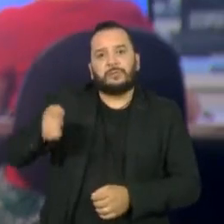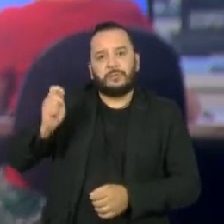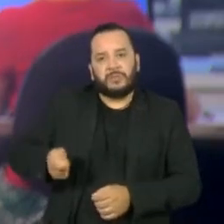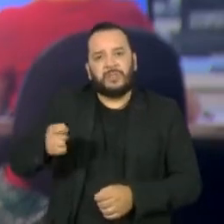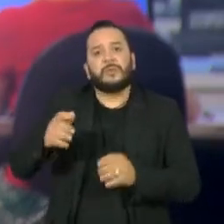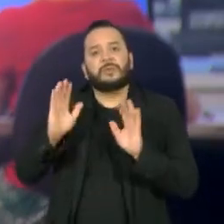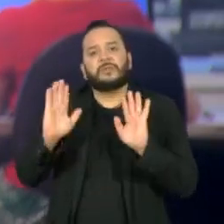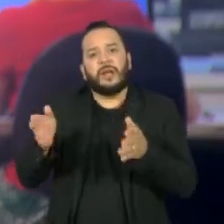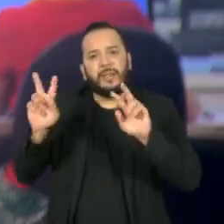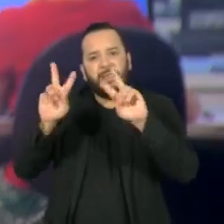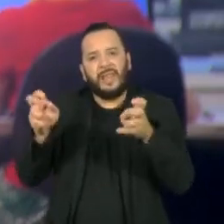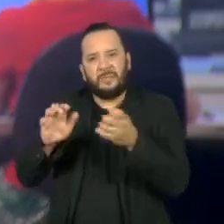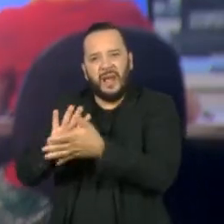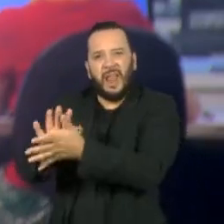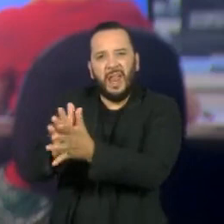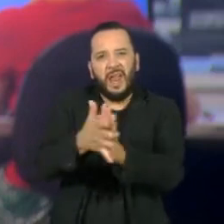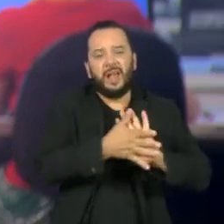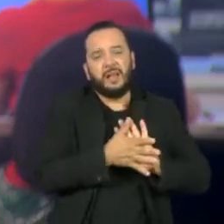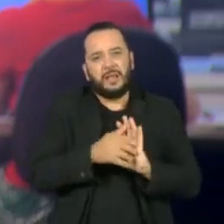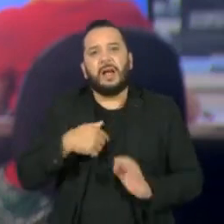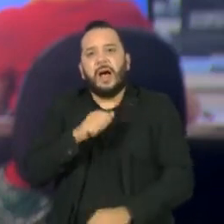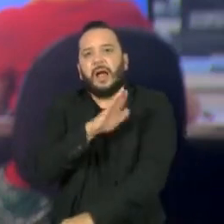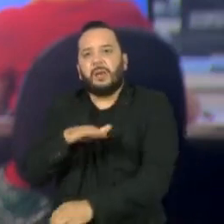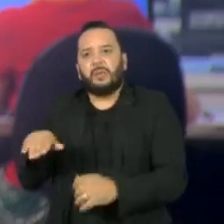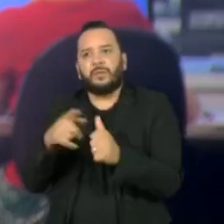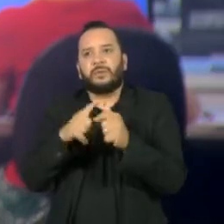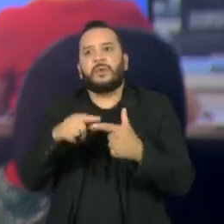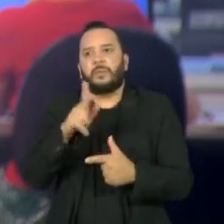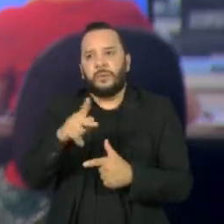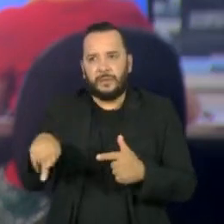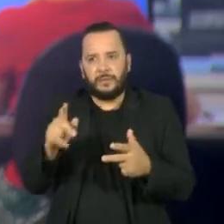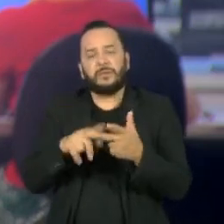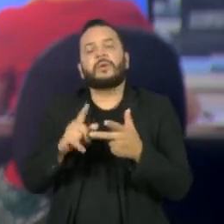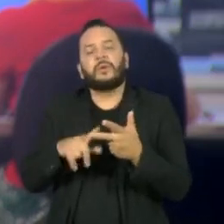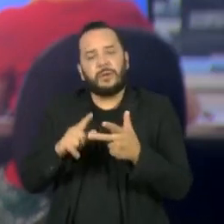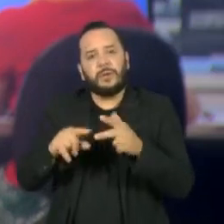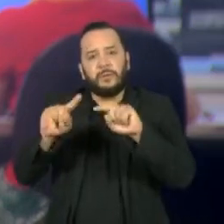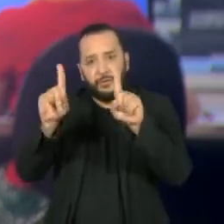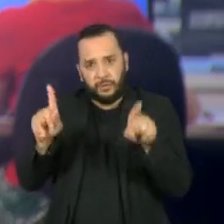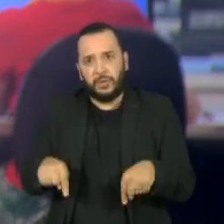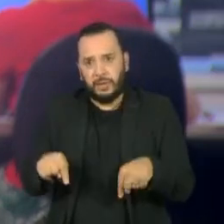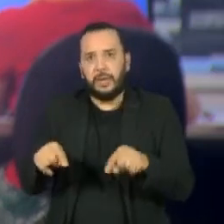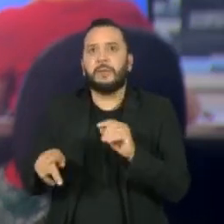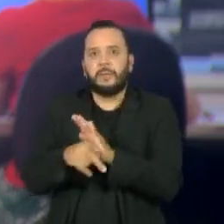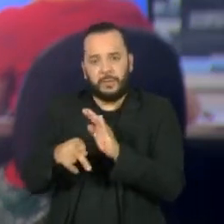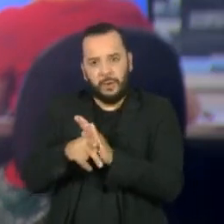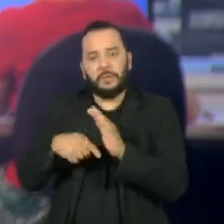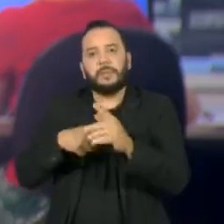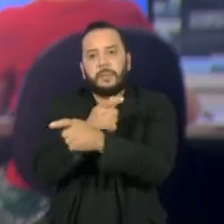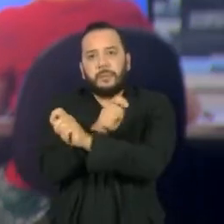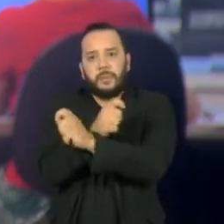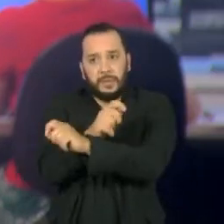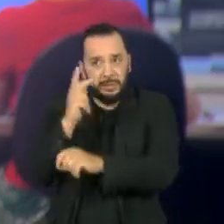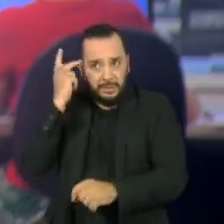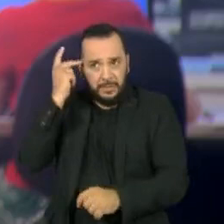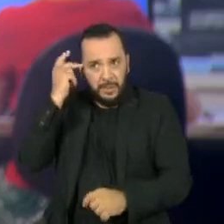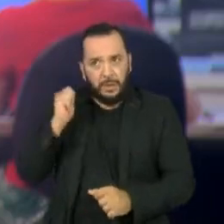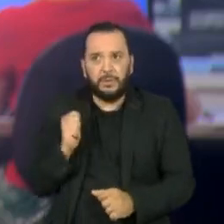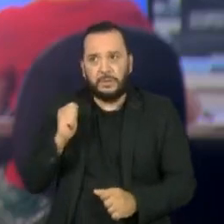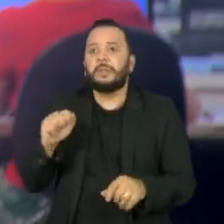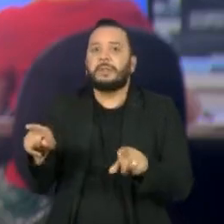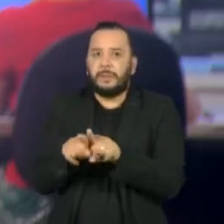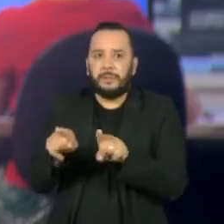simulado foi organizado por alunos, professores e funcionários da Pontifícia Universidade Católica de São Paulo, em memória das mais de